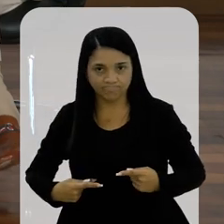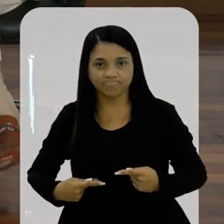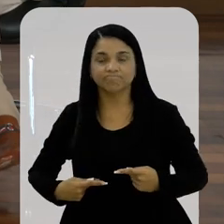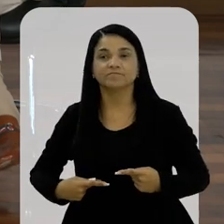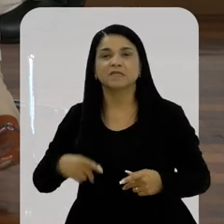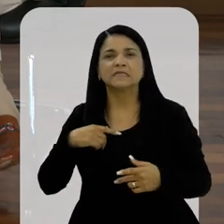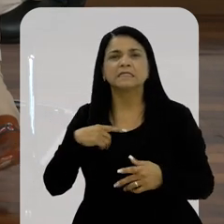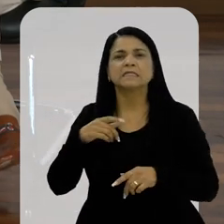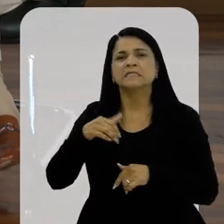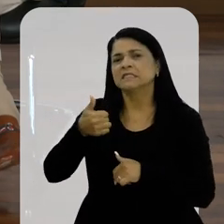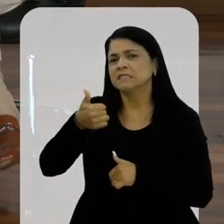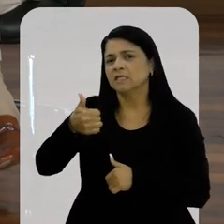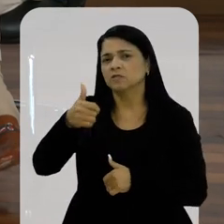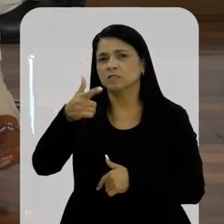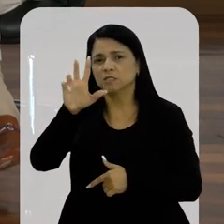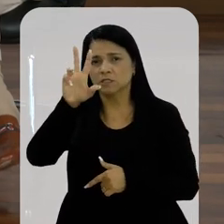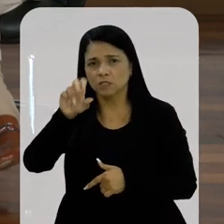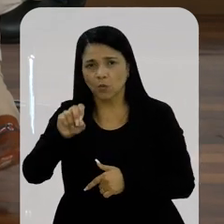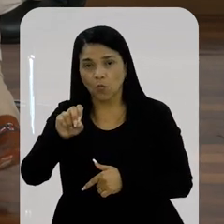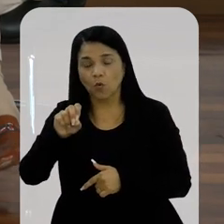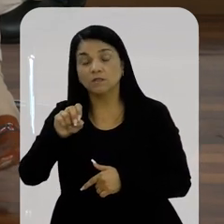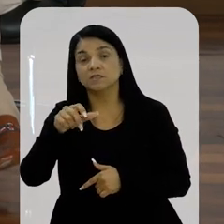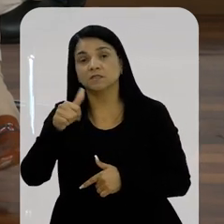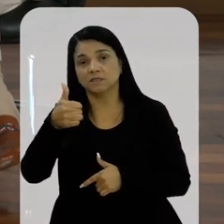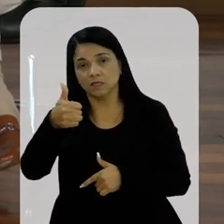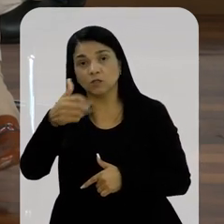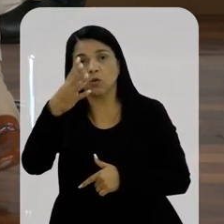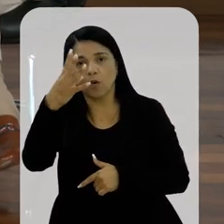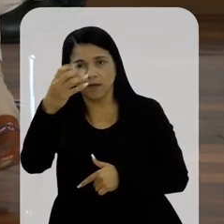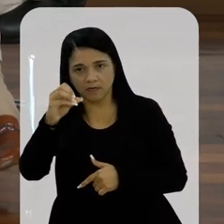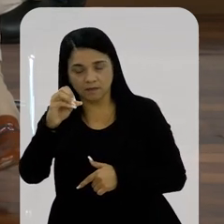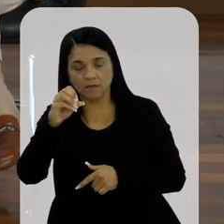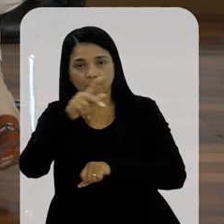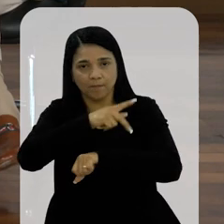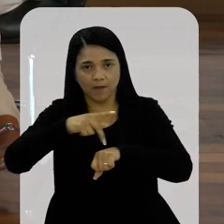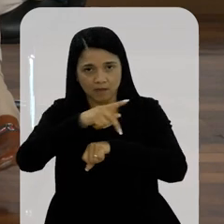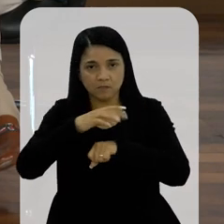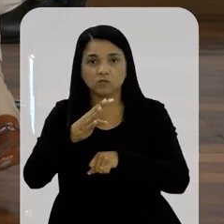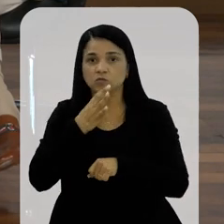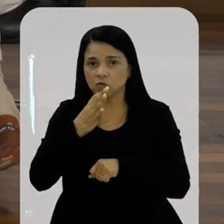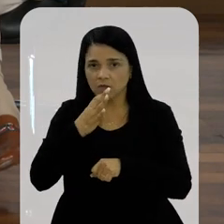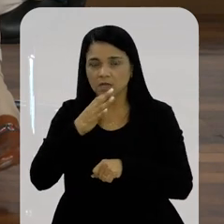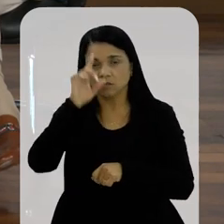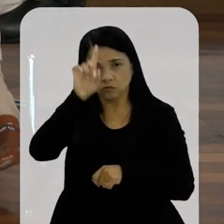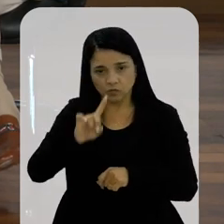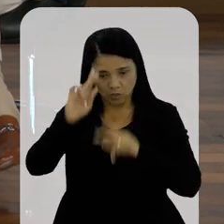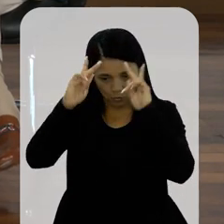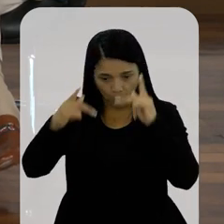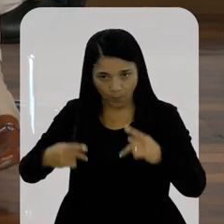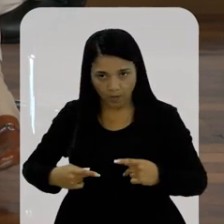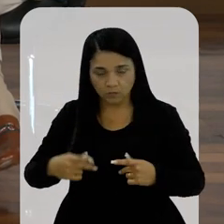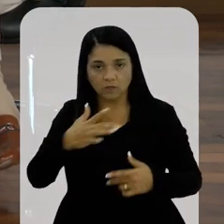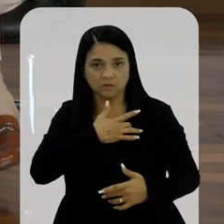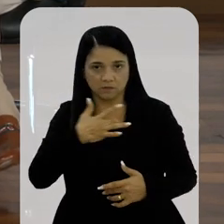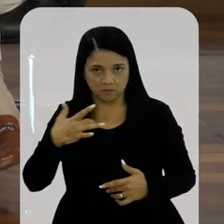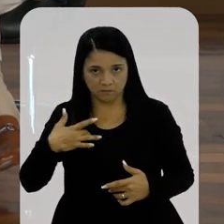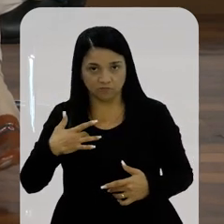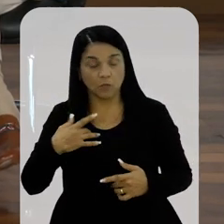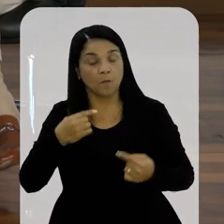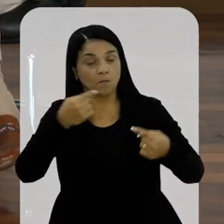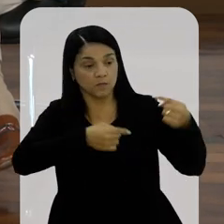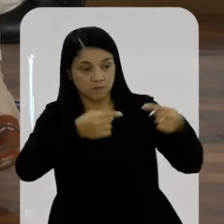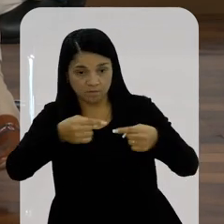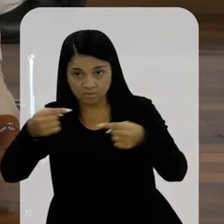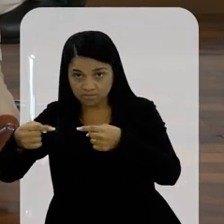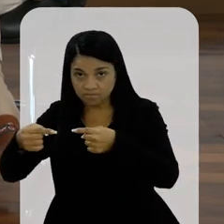140 países no mundo reconhecem a saúde como um direito humano. e eles têm sistemas próprios, mas a gente tem que